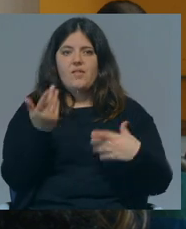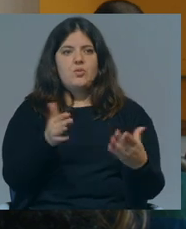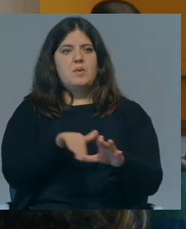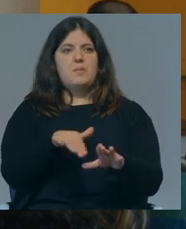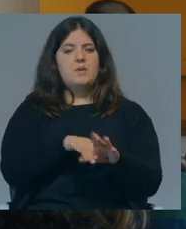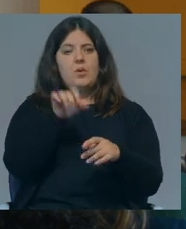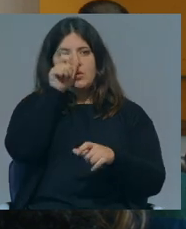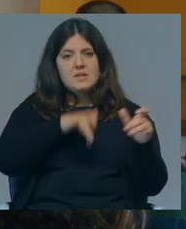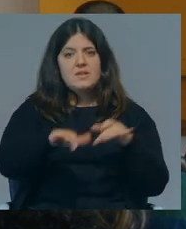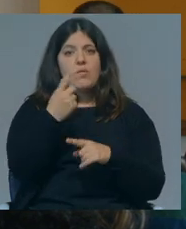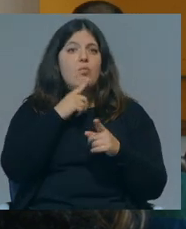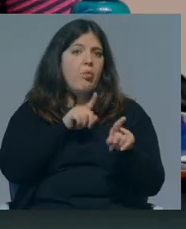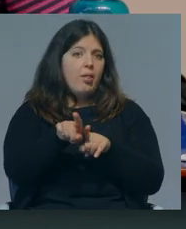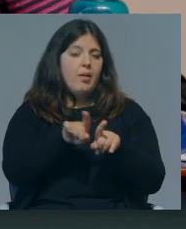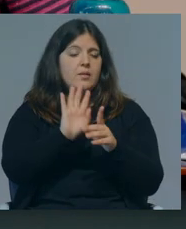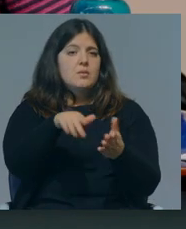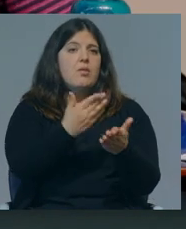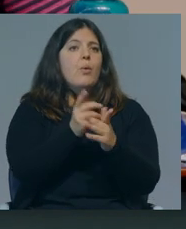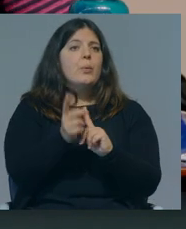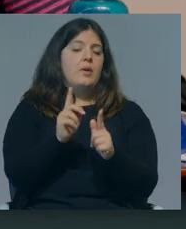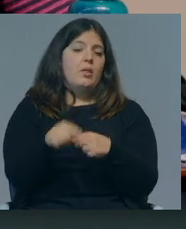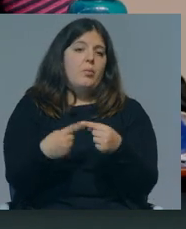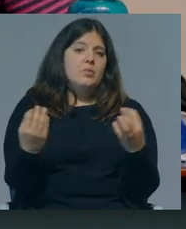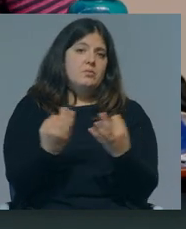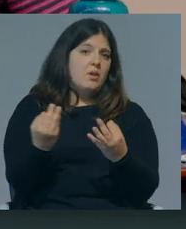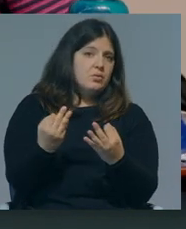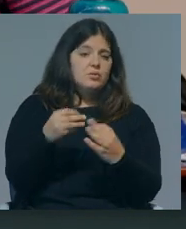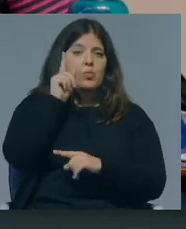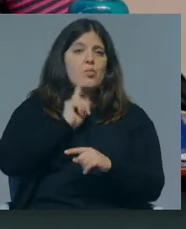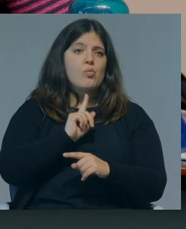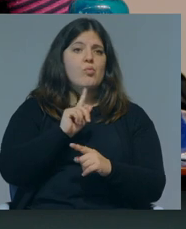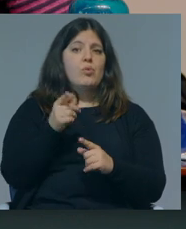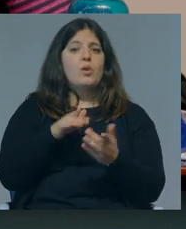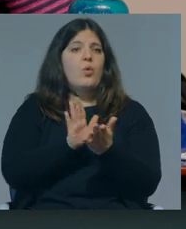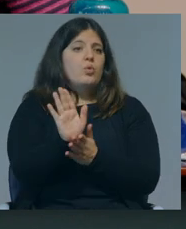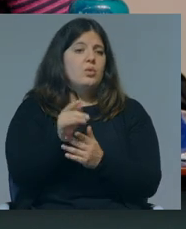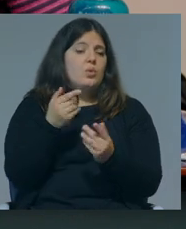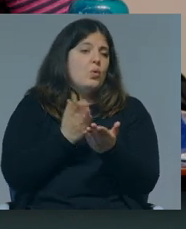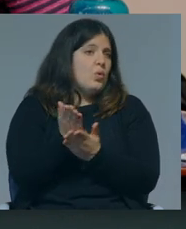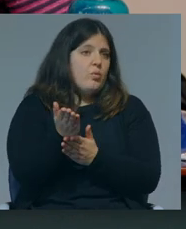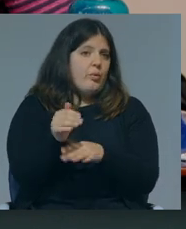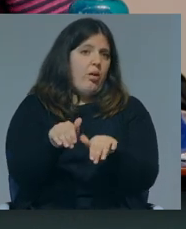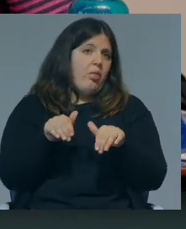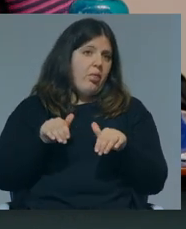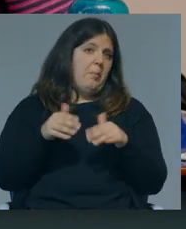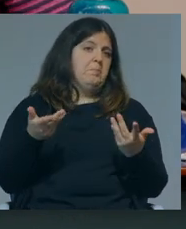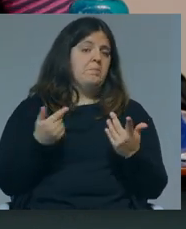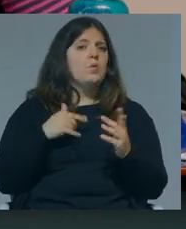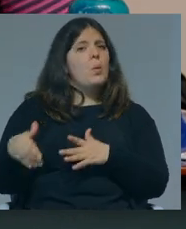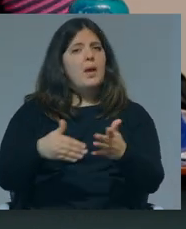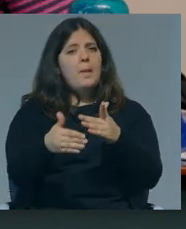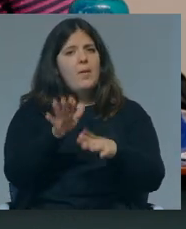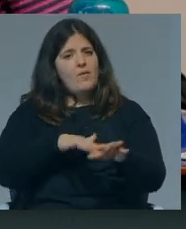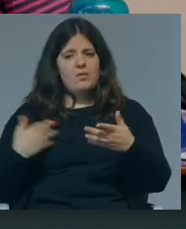participação cívica ou política. E isso leva a que, de facto, as mulheres continuem arredadas. Agora, pronto, o caminho, apesar de tudo,